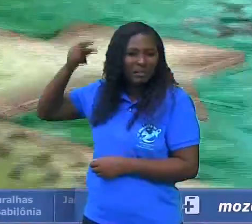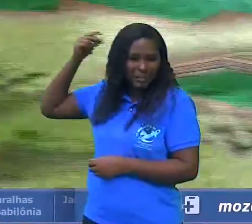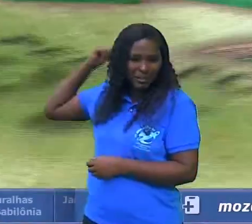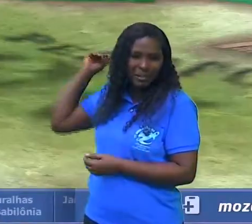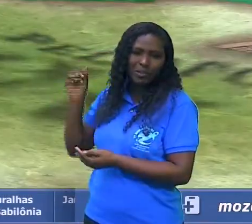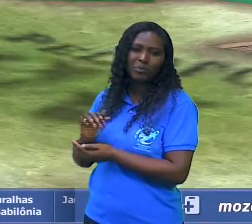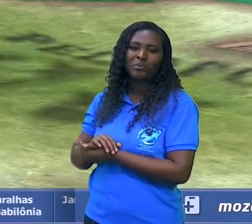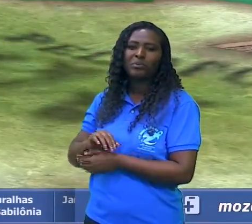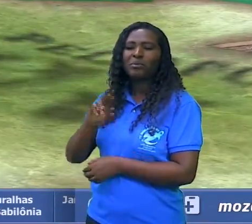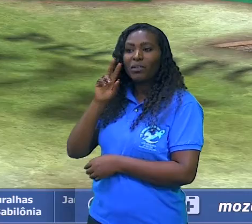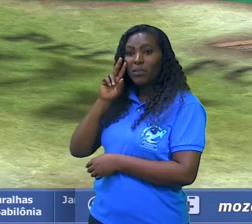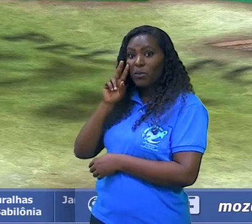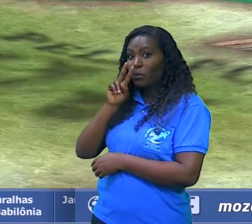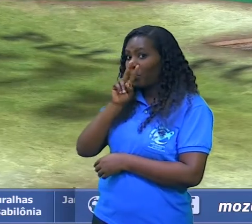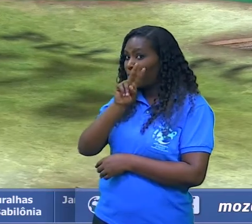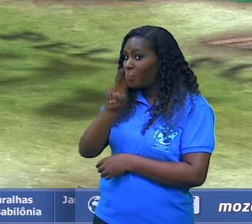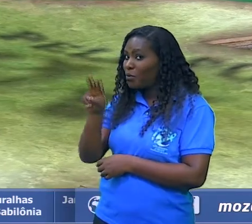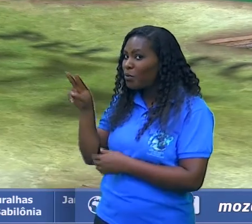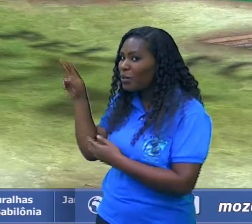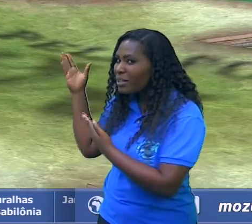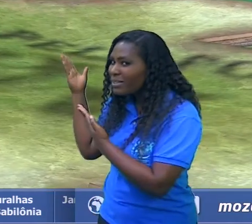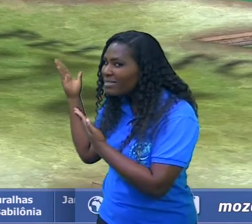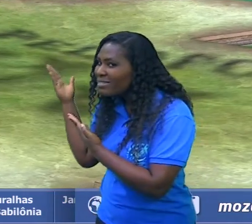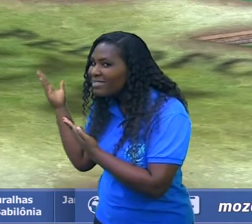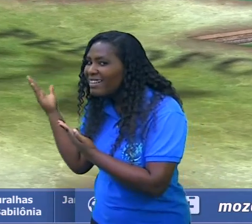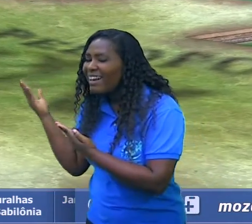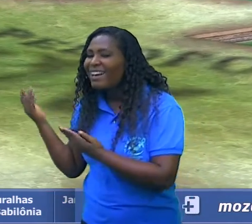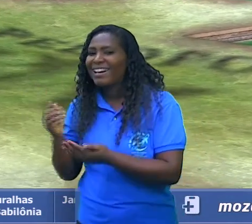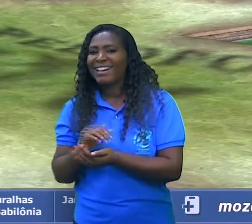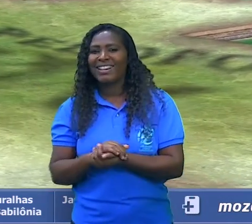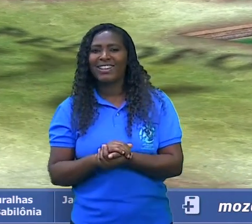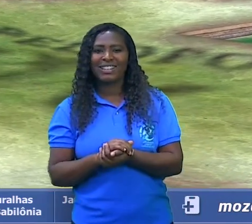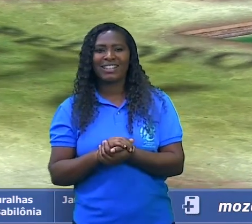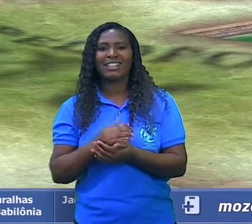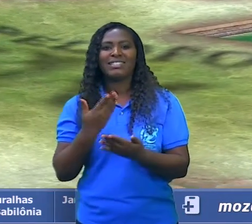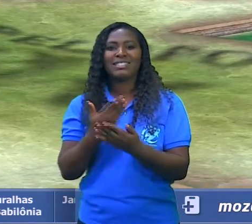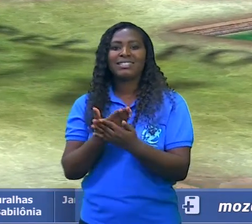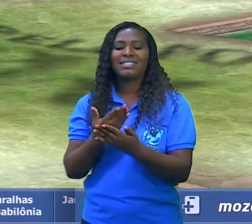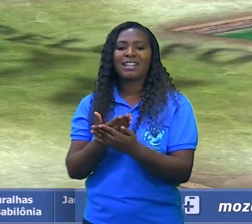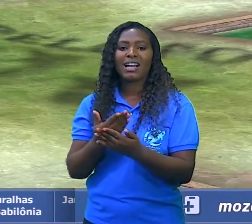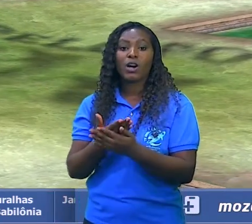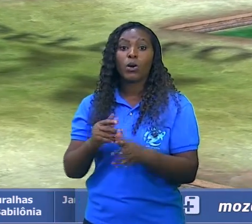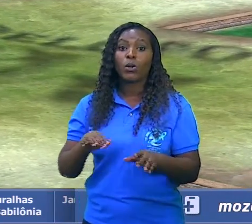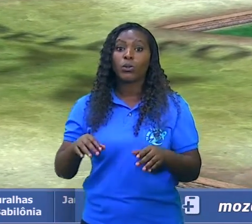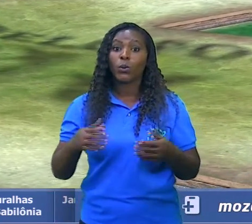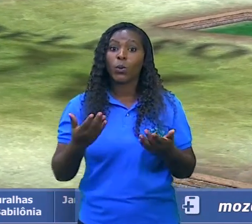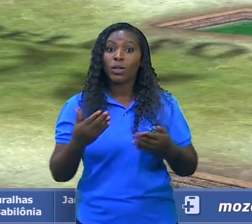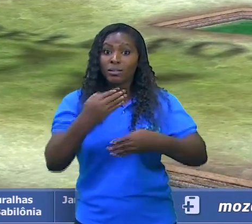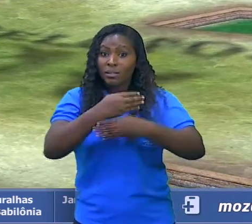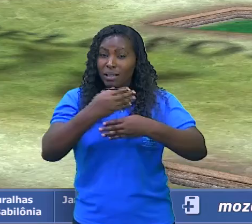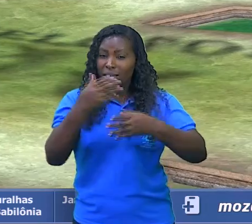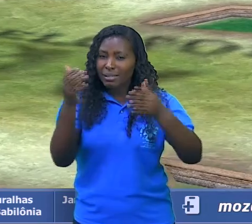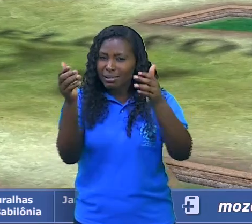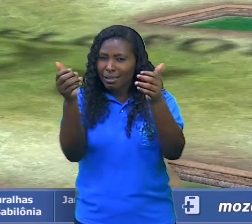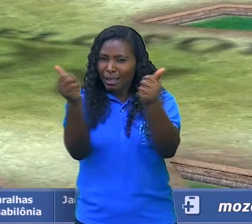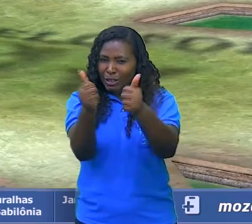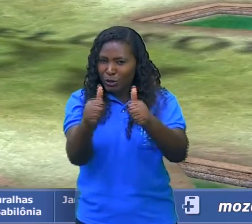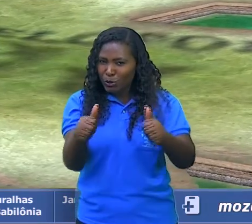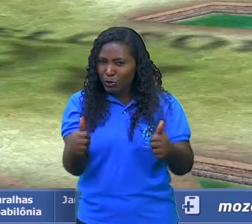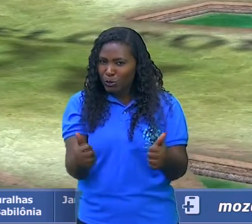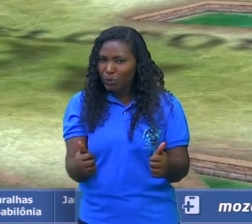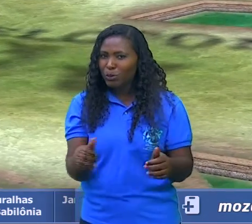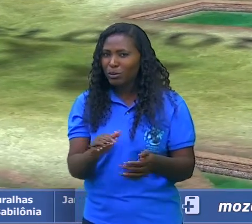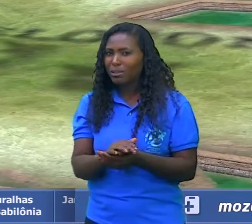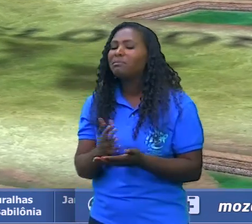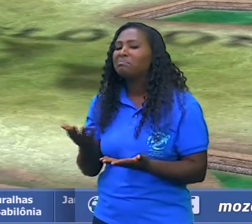durante esse finalzinho de aula nas esculturas que compunham as maravilhas do